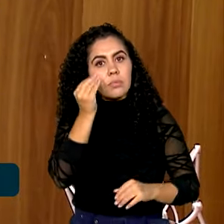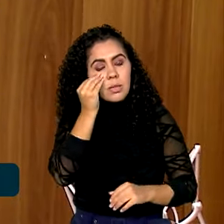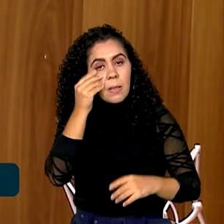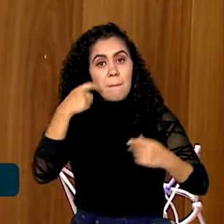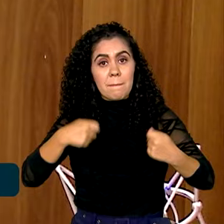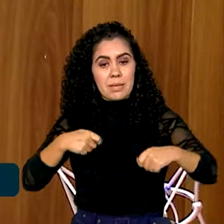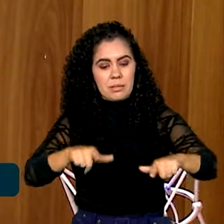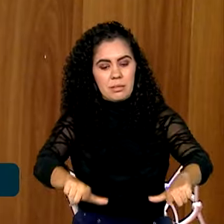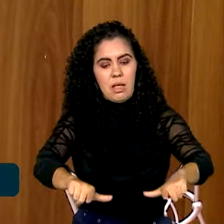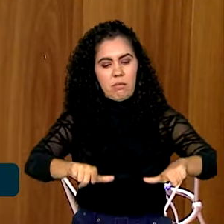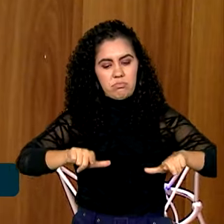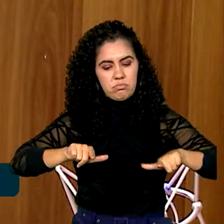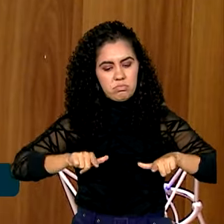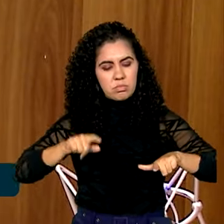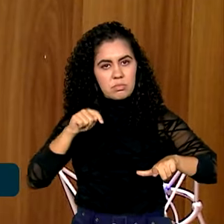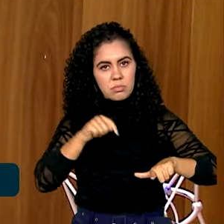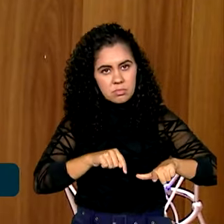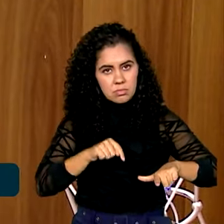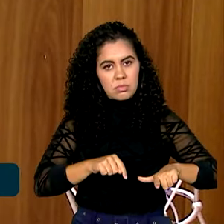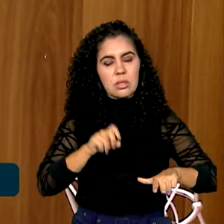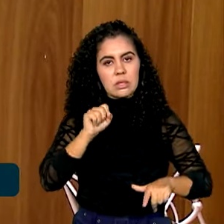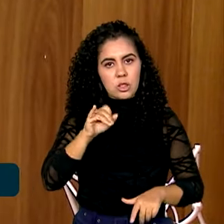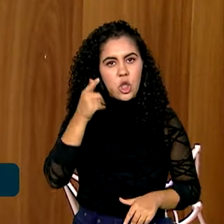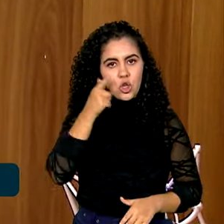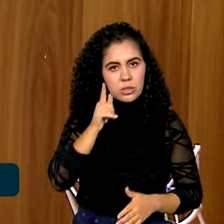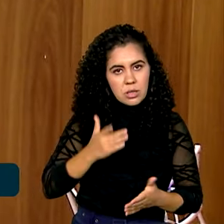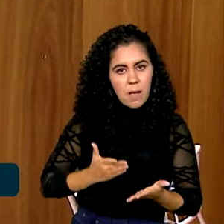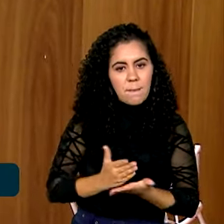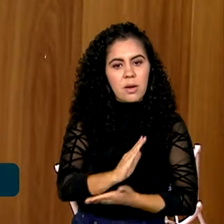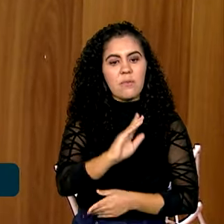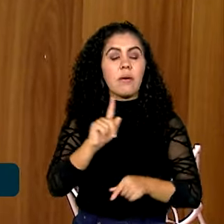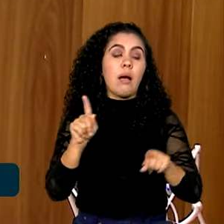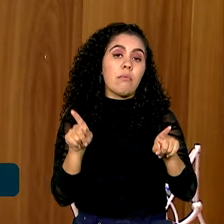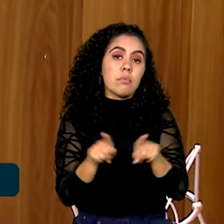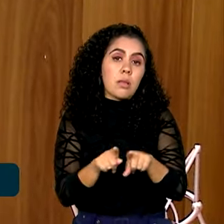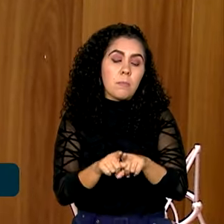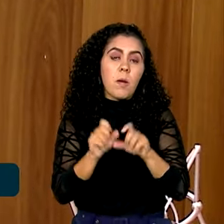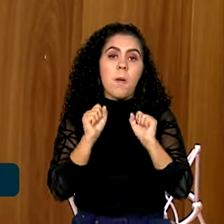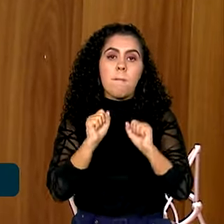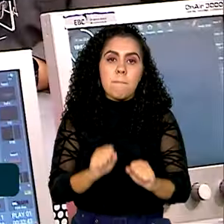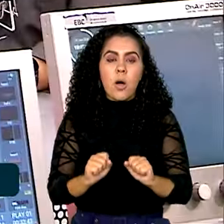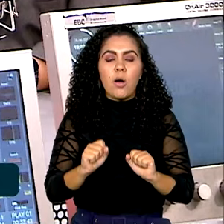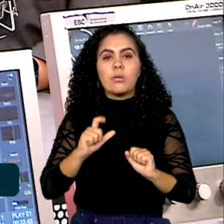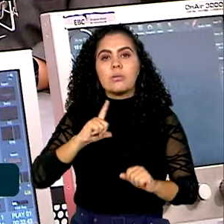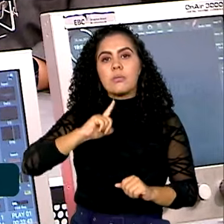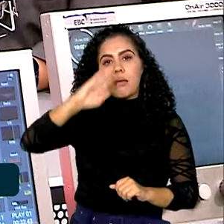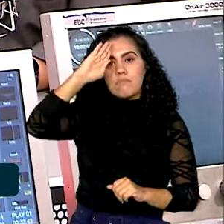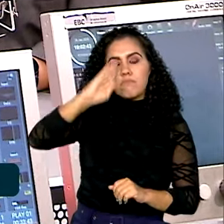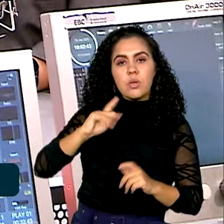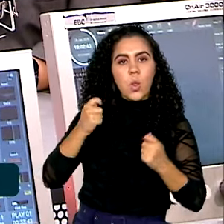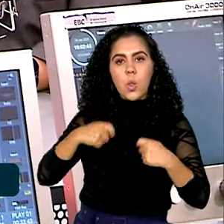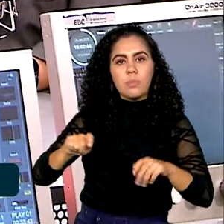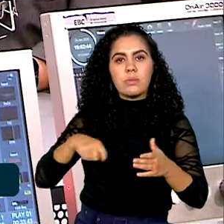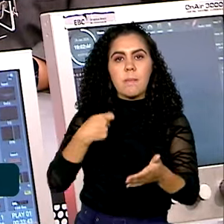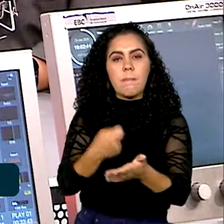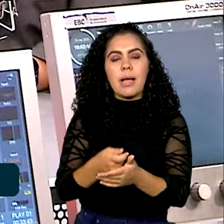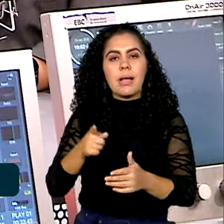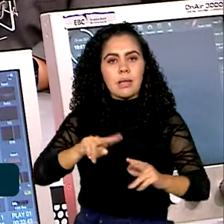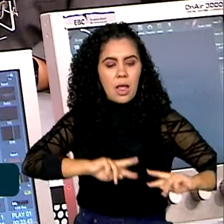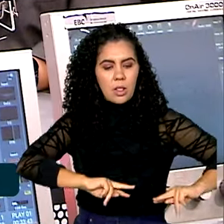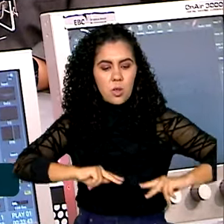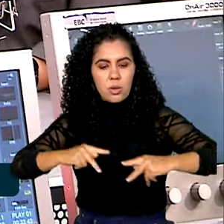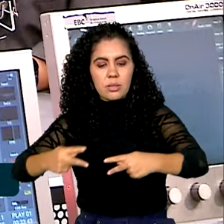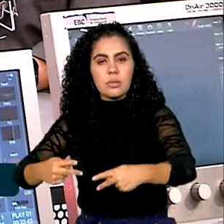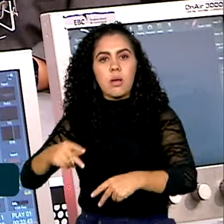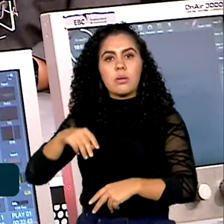Você concluído e ter o diploma do ensino superior se elas forem aprovadas nessas vagas. E também podem ter isenção às pessoas que são doadores de medula óssea. E